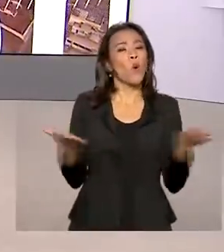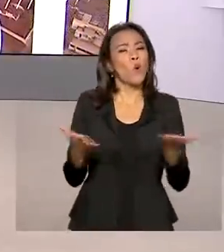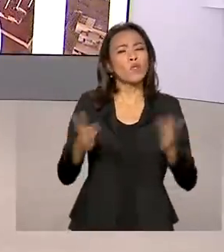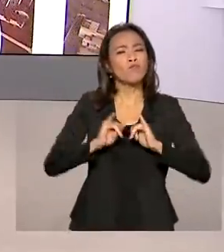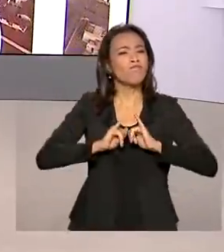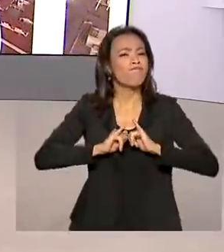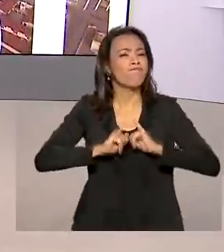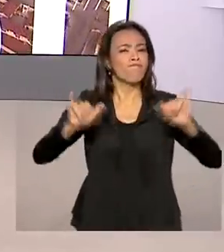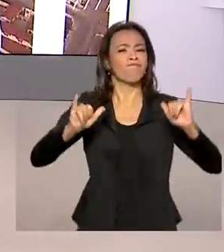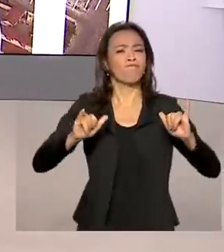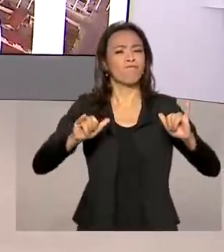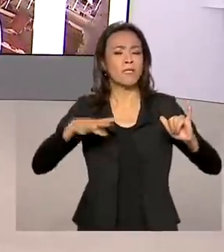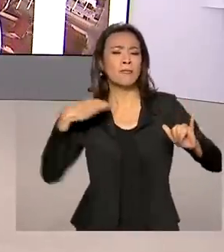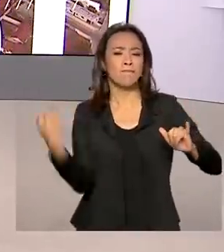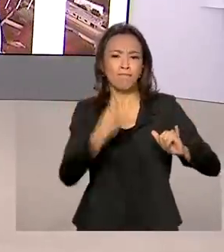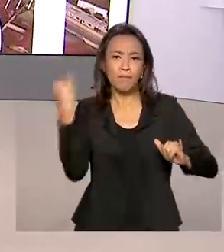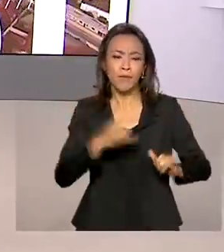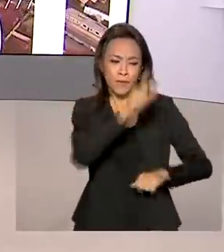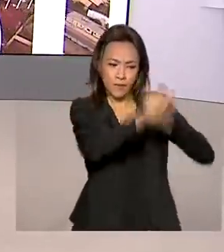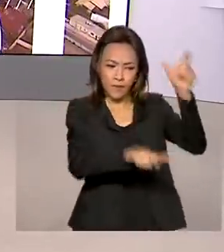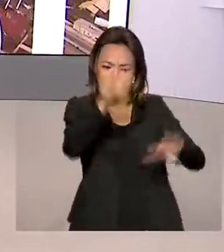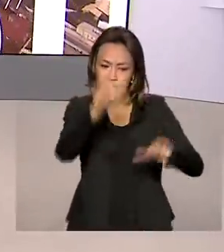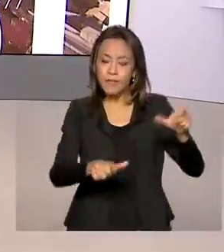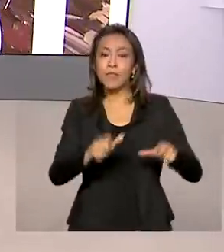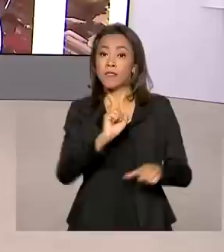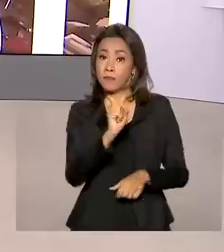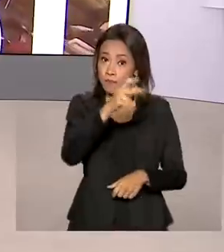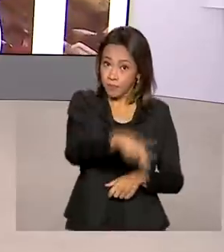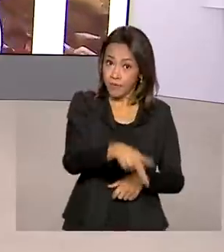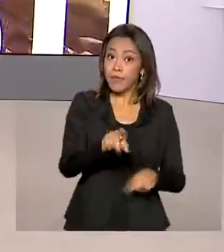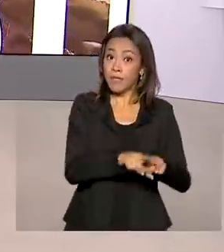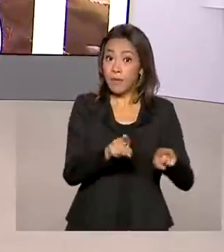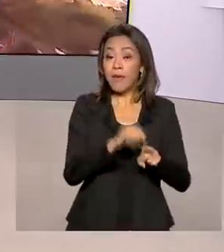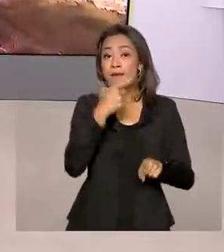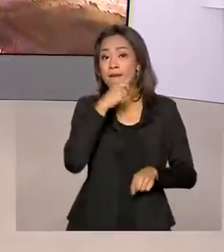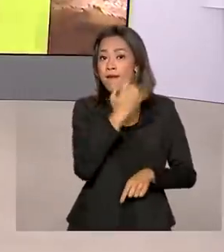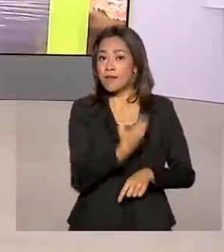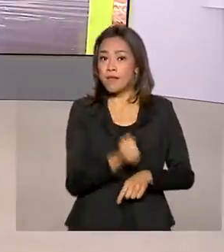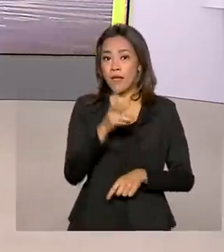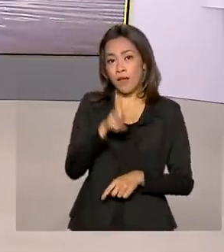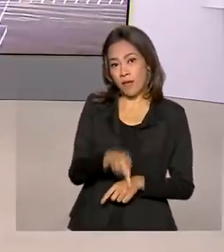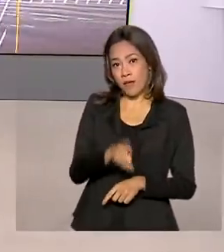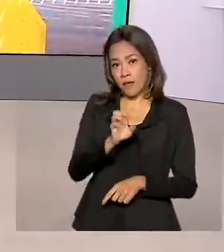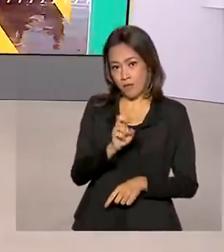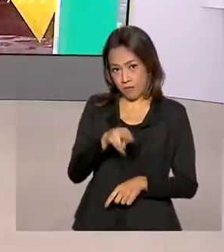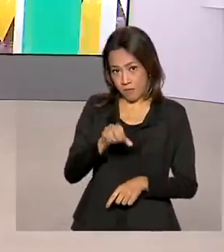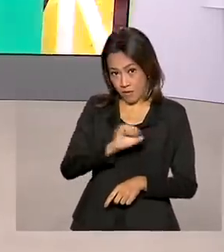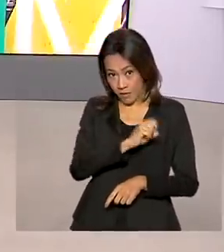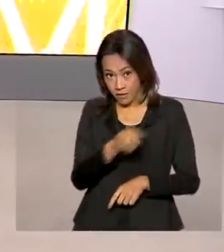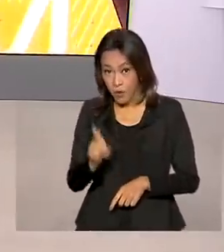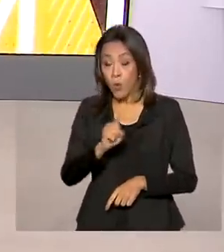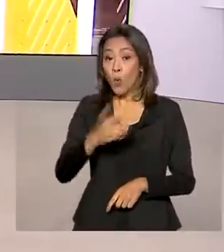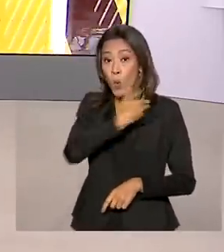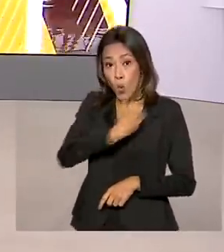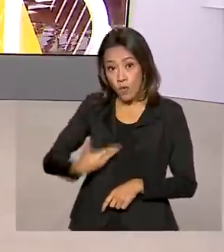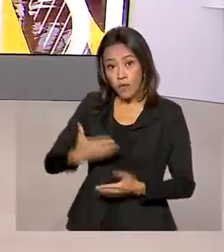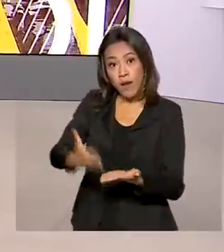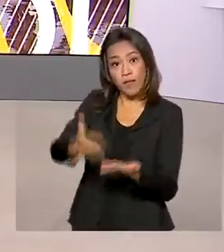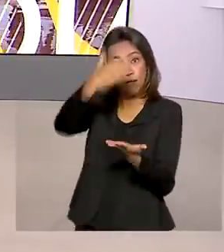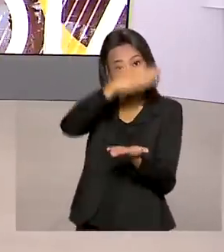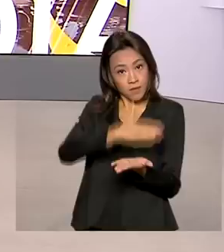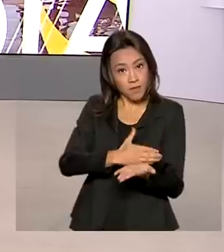com uma notícia importante para aposentados e pensionistas do INSS. É que o governo começa a pagar a antecipação do